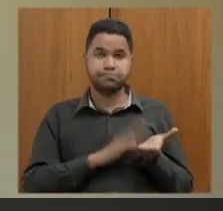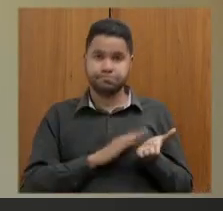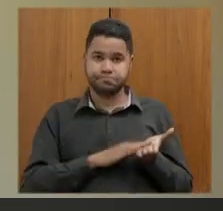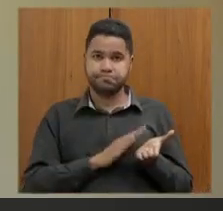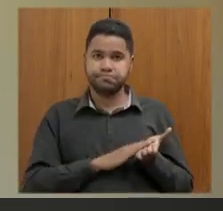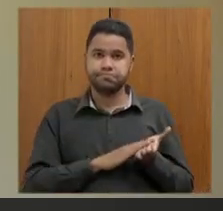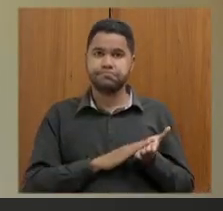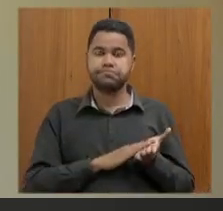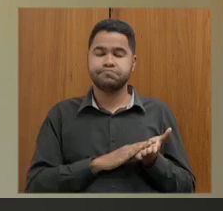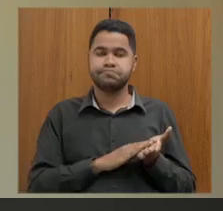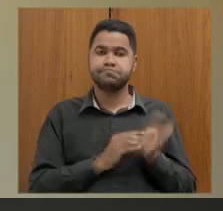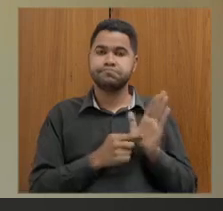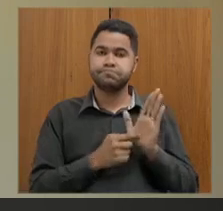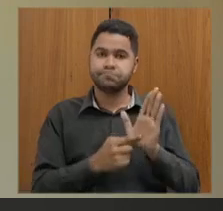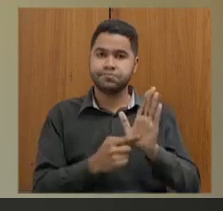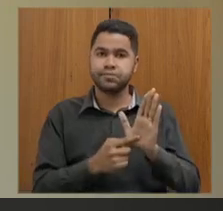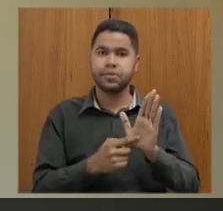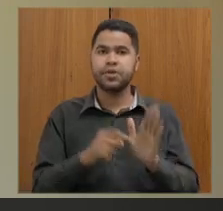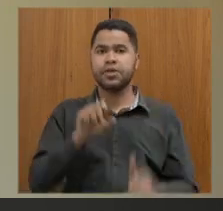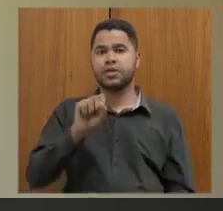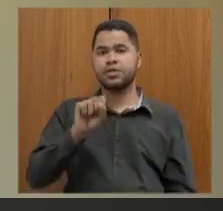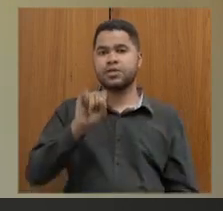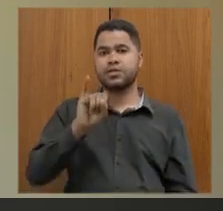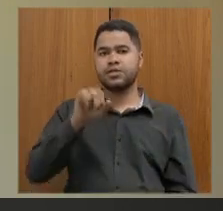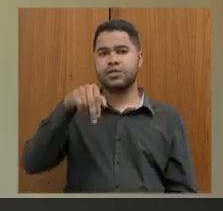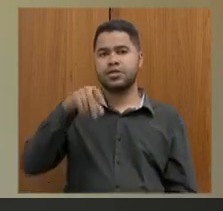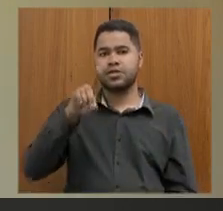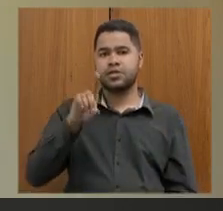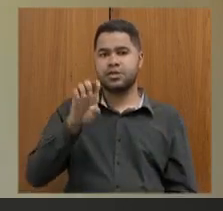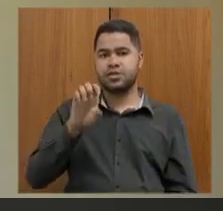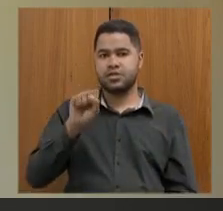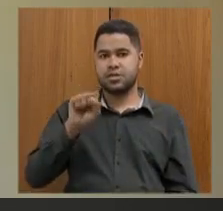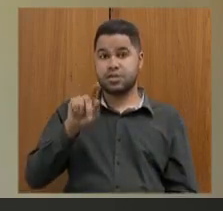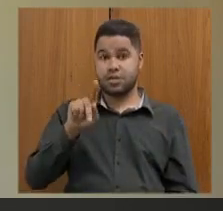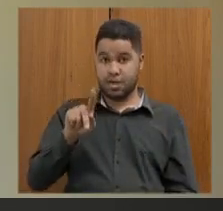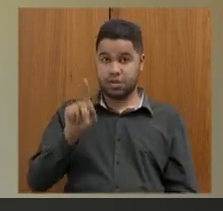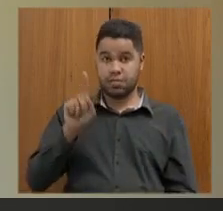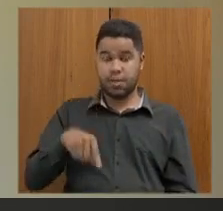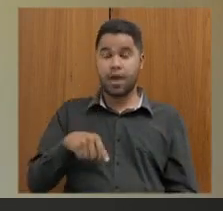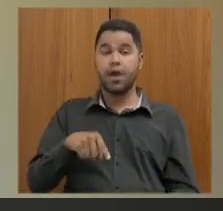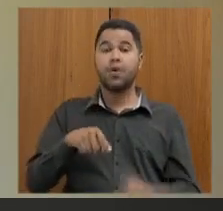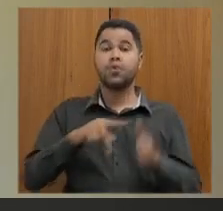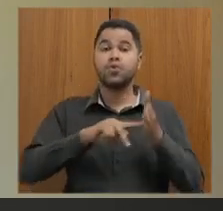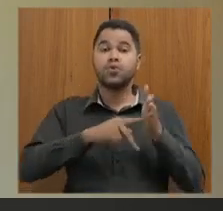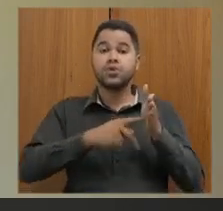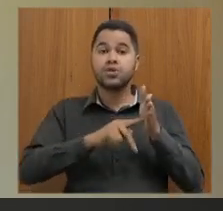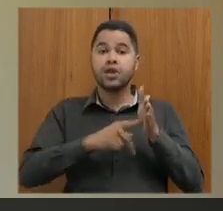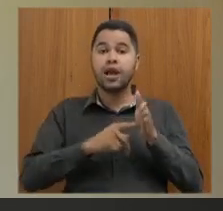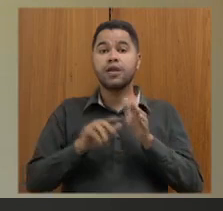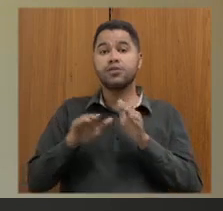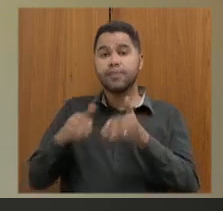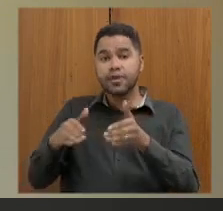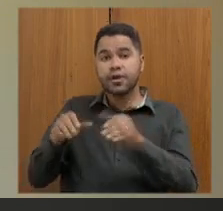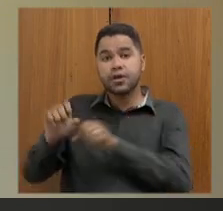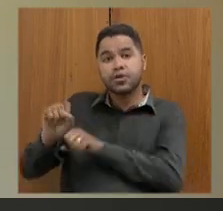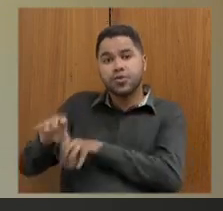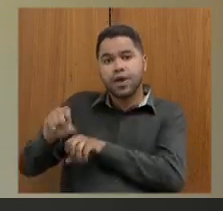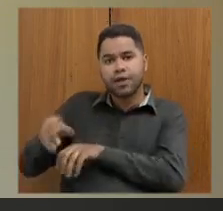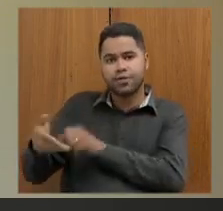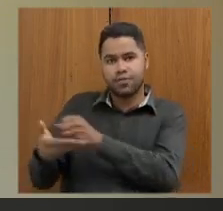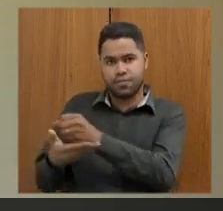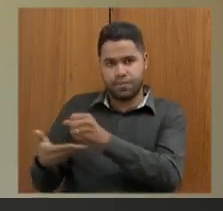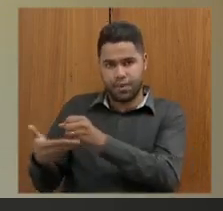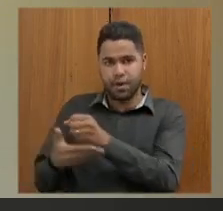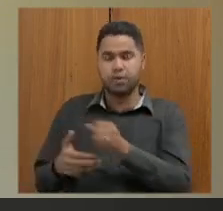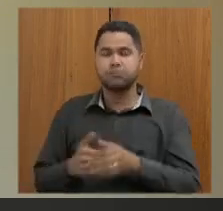manifestação do SINDESP, que é o Sindicato dos Especialistas em Educação Básica. E